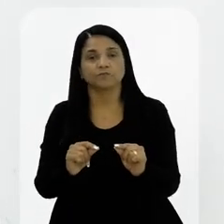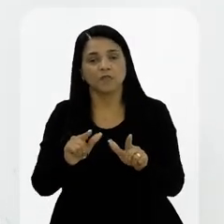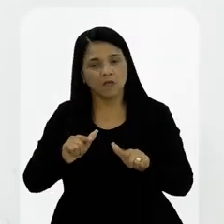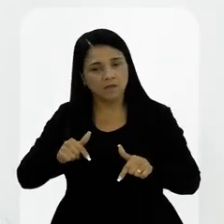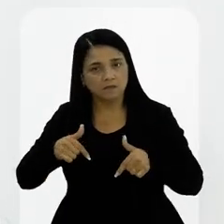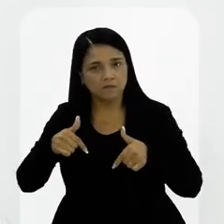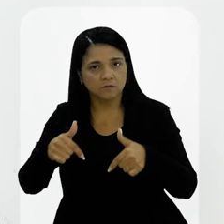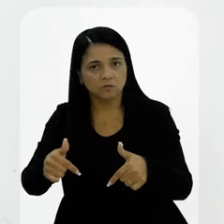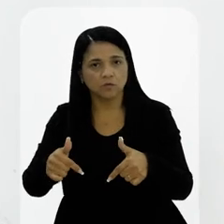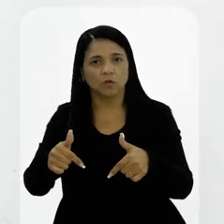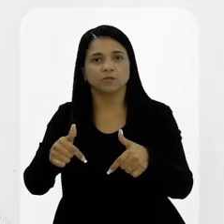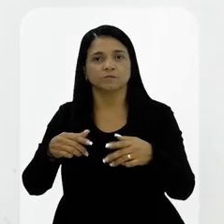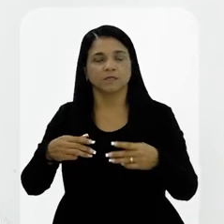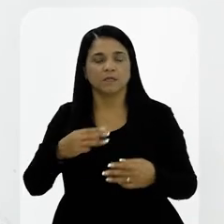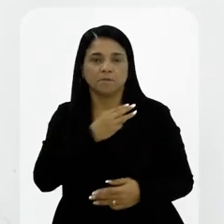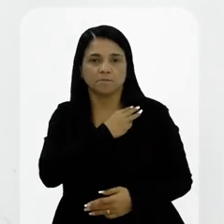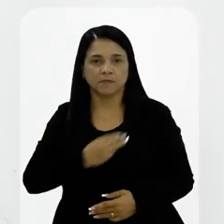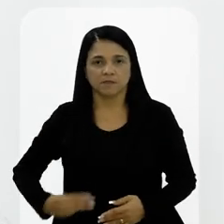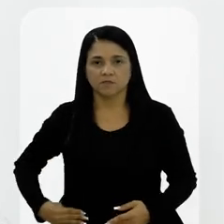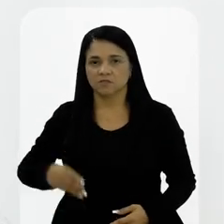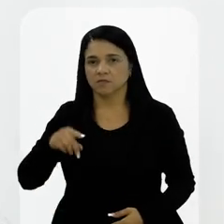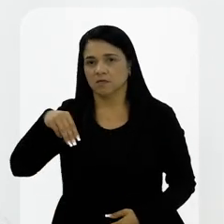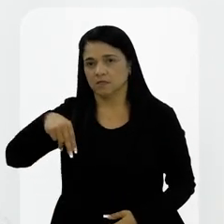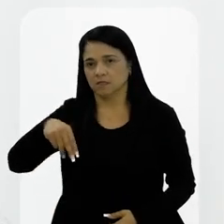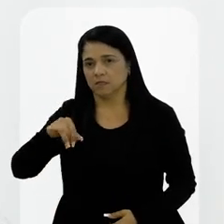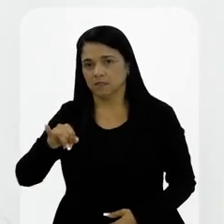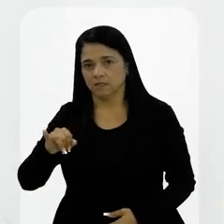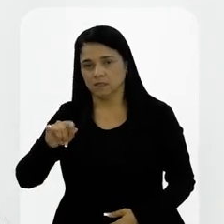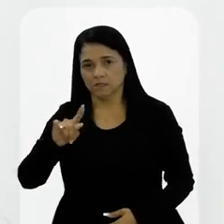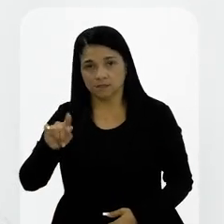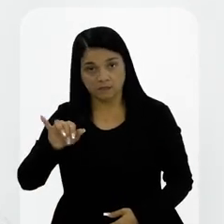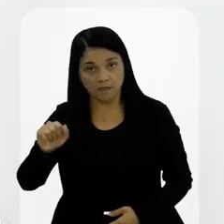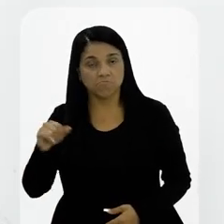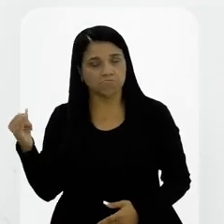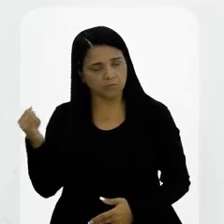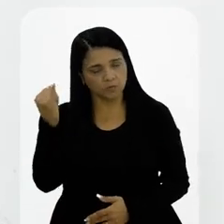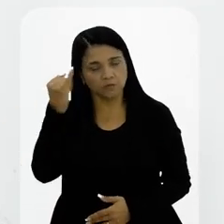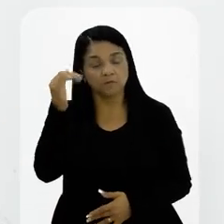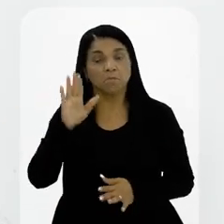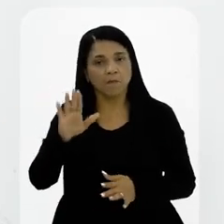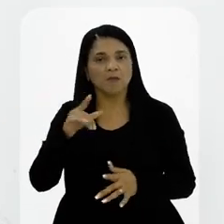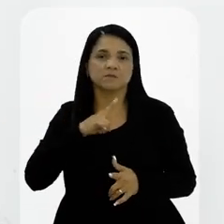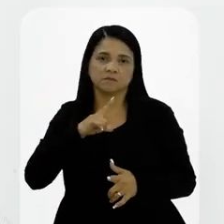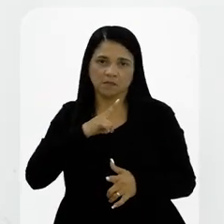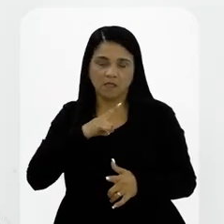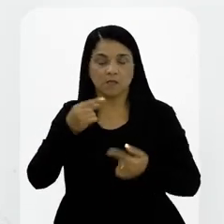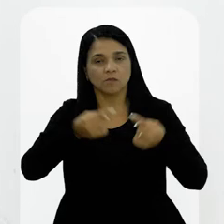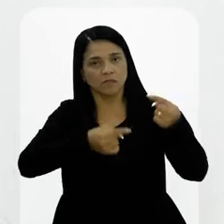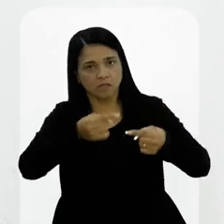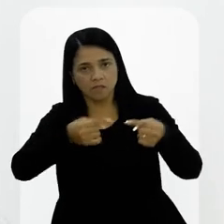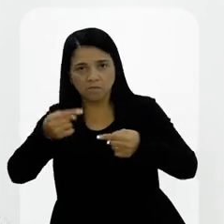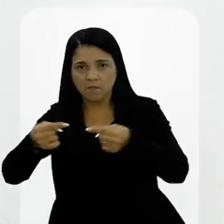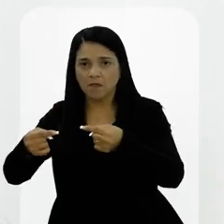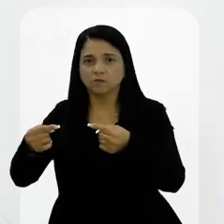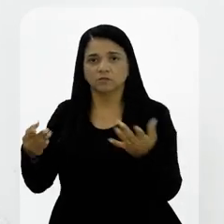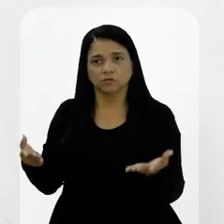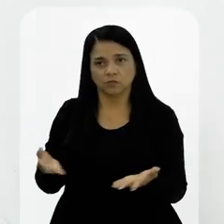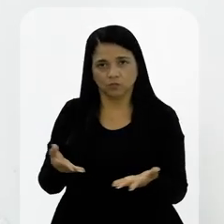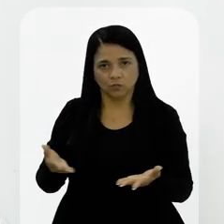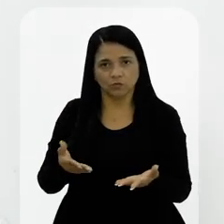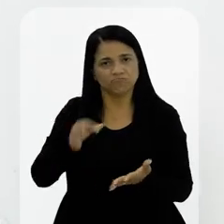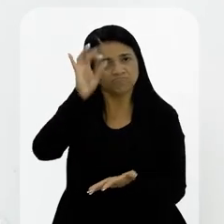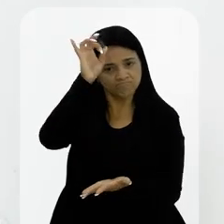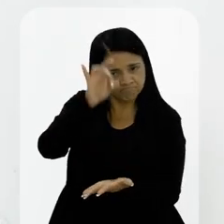nenhuma, as ações já promovidas pela ministra Anísia foram importantes, mas a gente ainda tem aí um